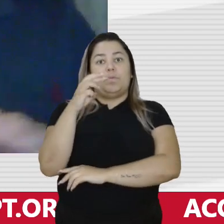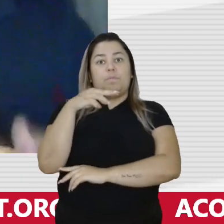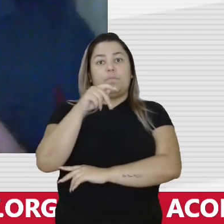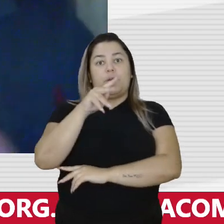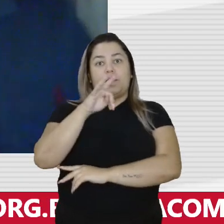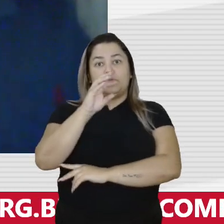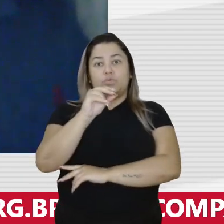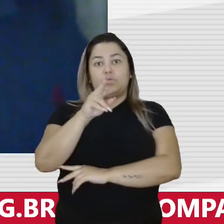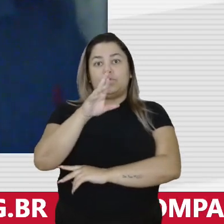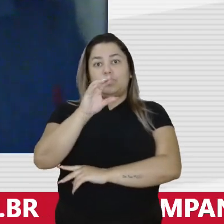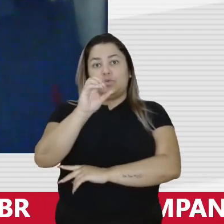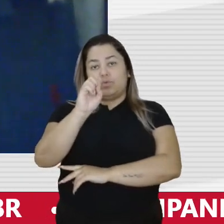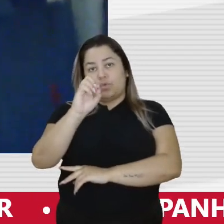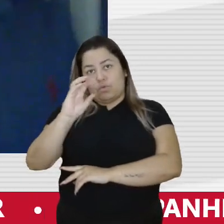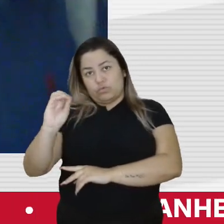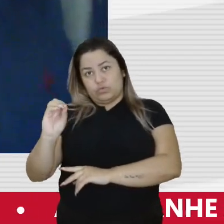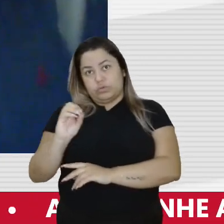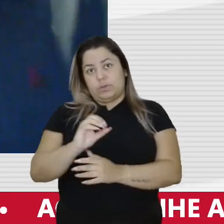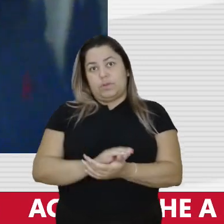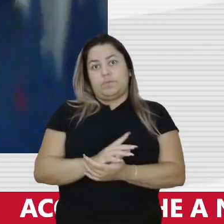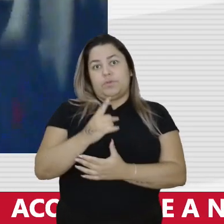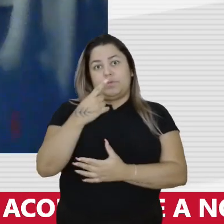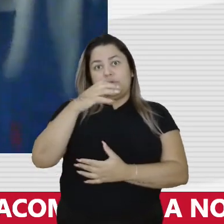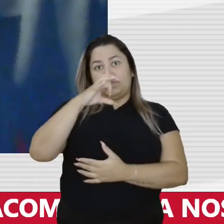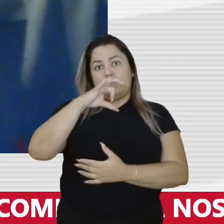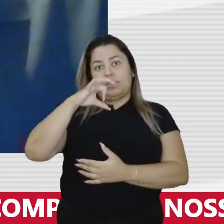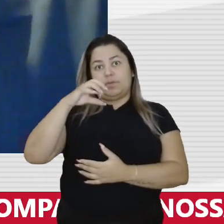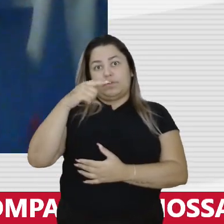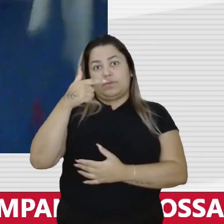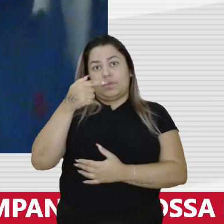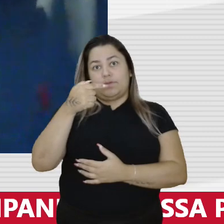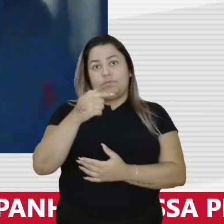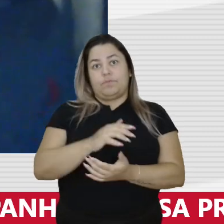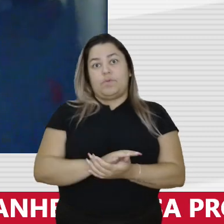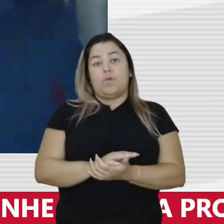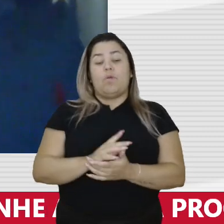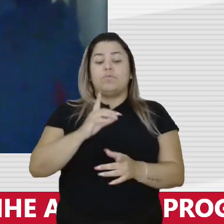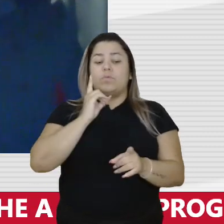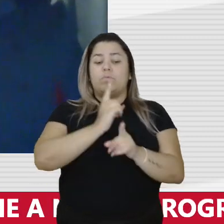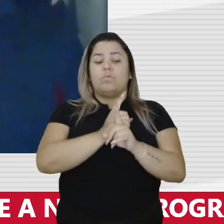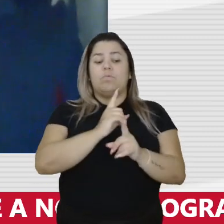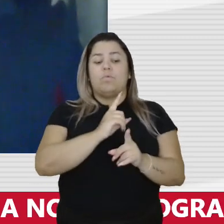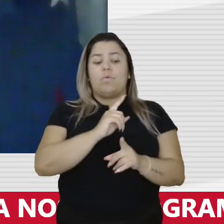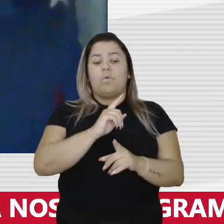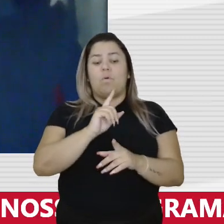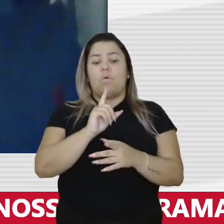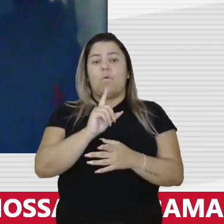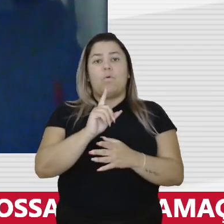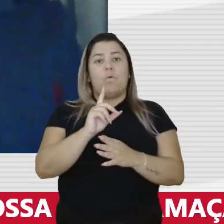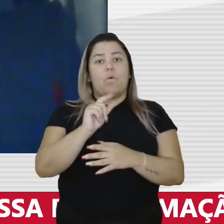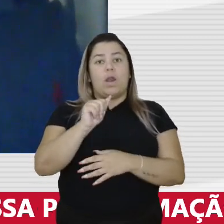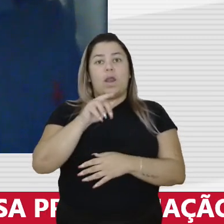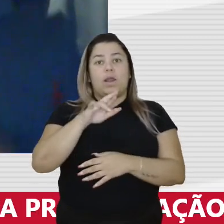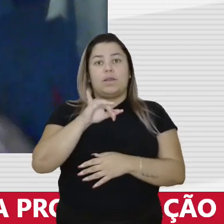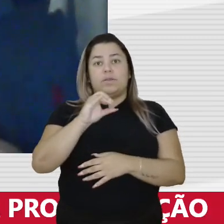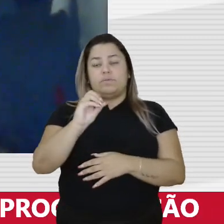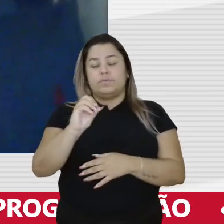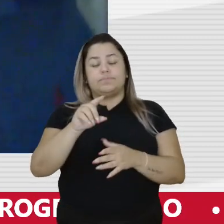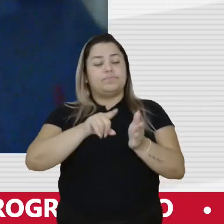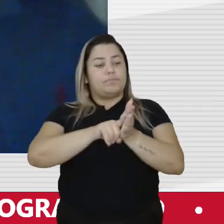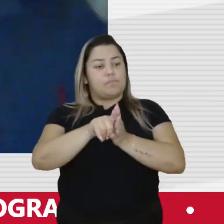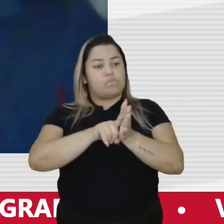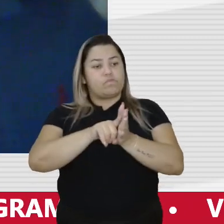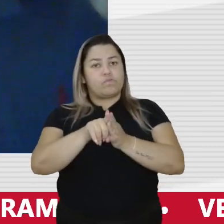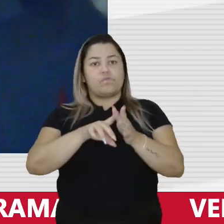Mas, em 1997, eu descobri esse arquivo pesquisando exatamente na mesma